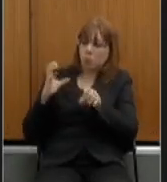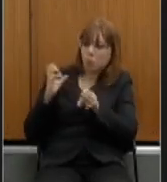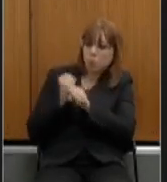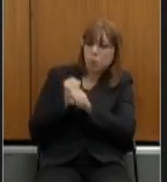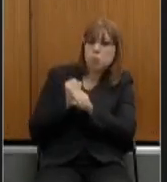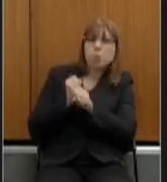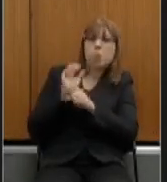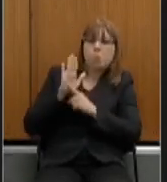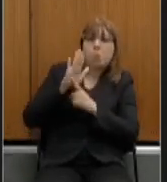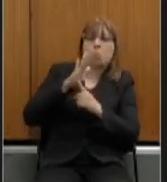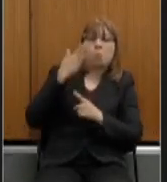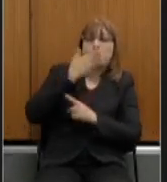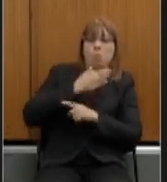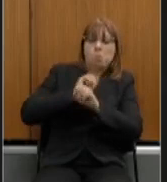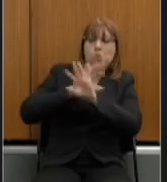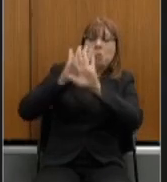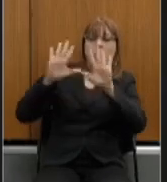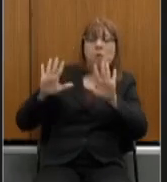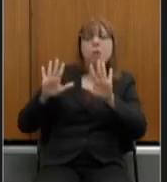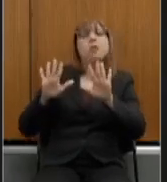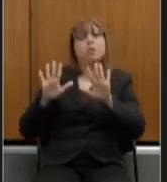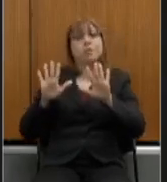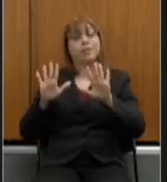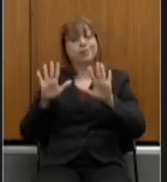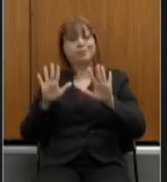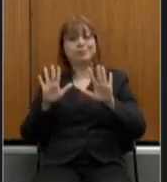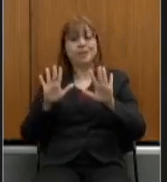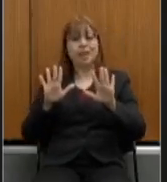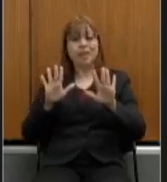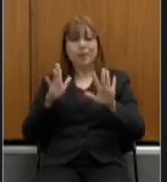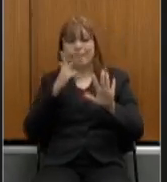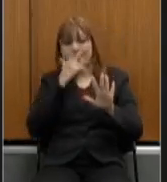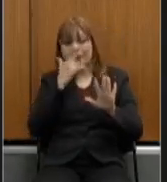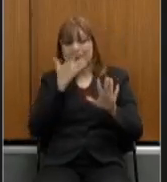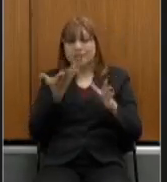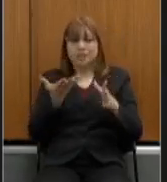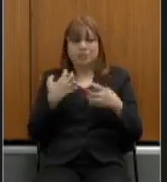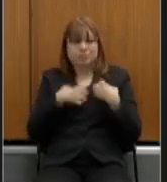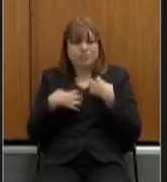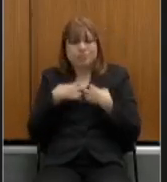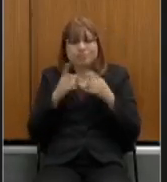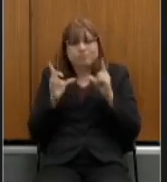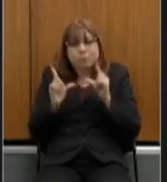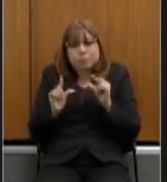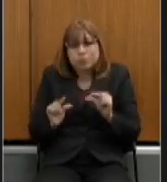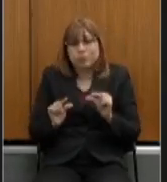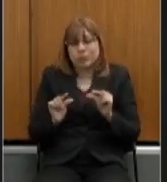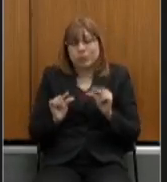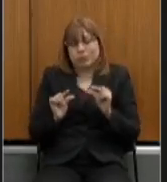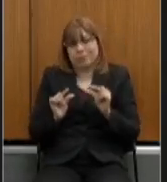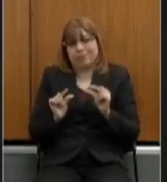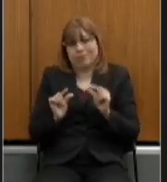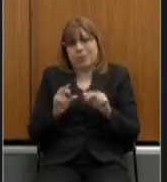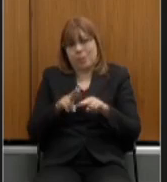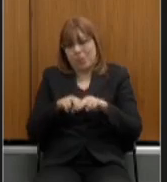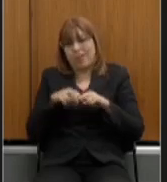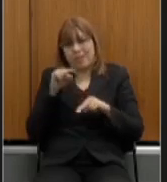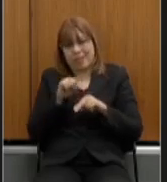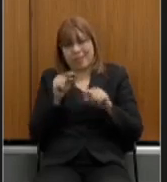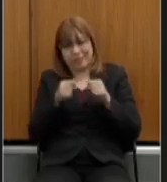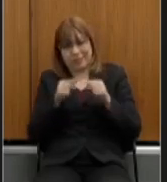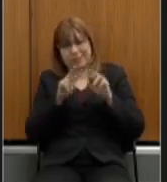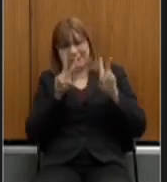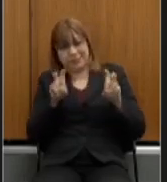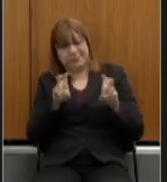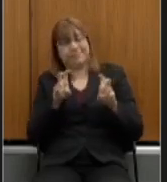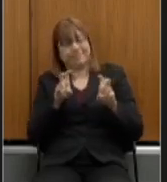diminui a atenção sobre matérias que são altamente complexas como esta que nós